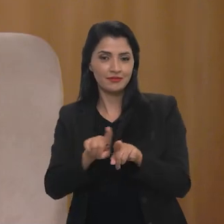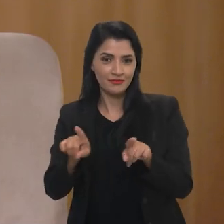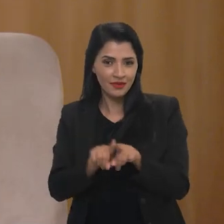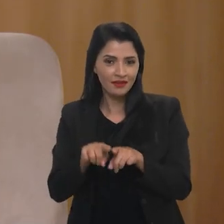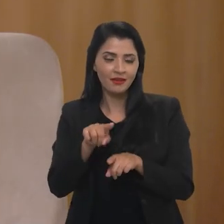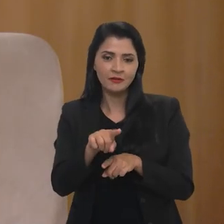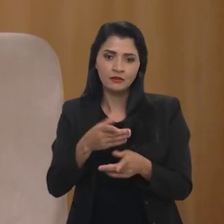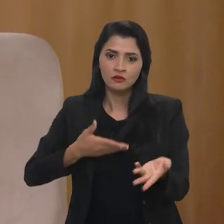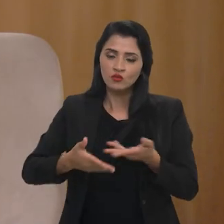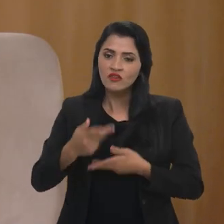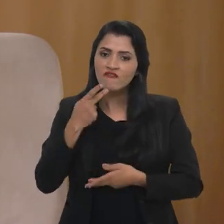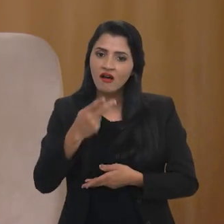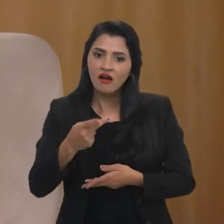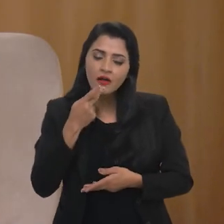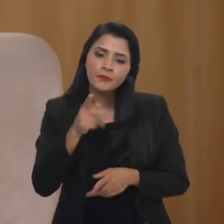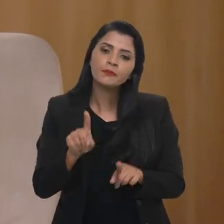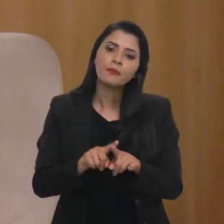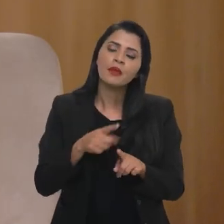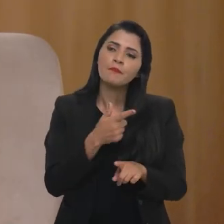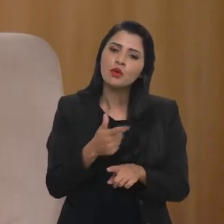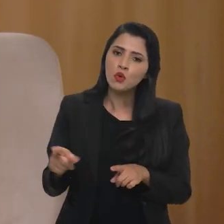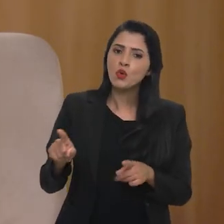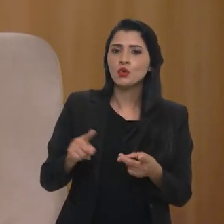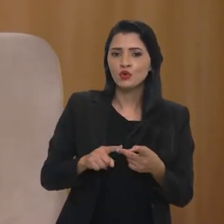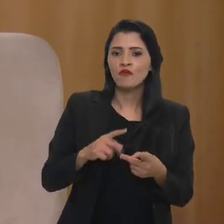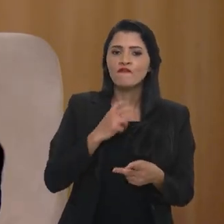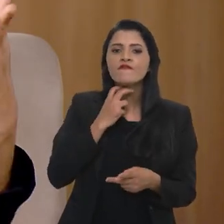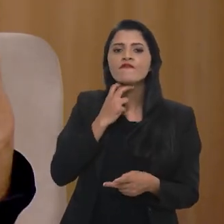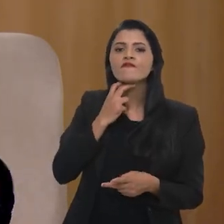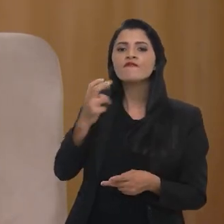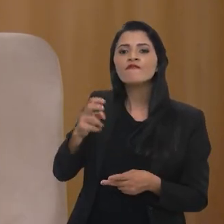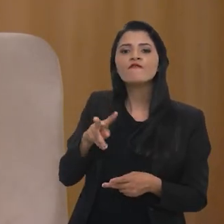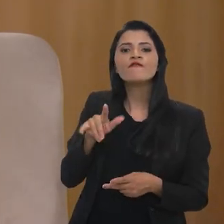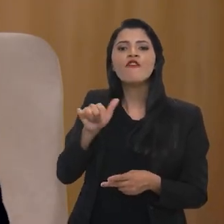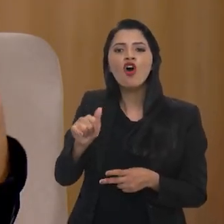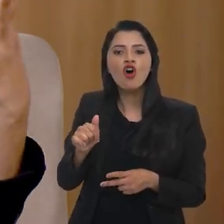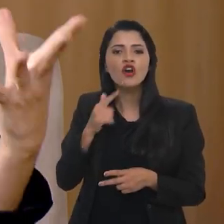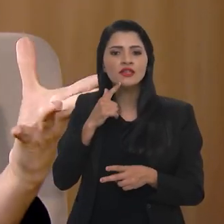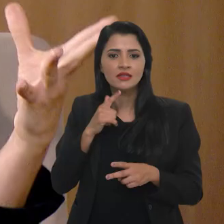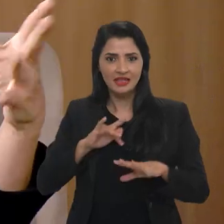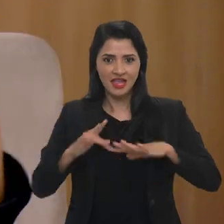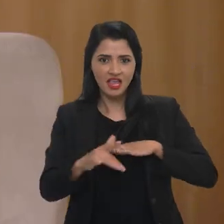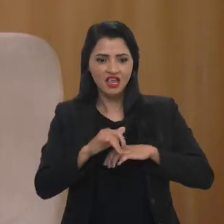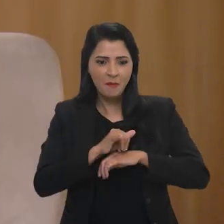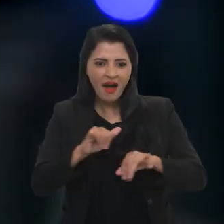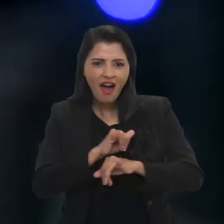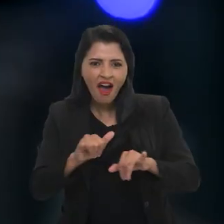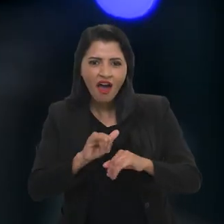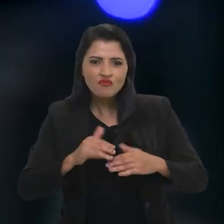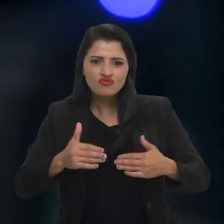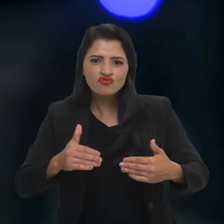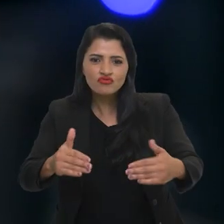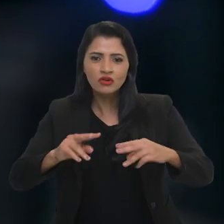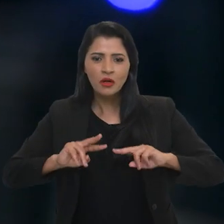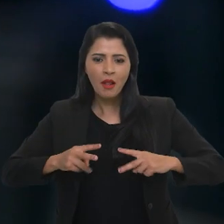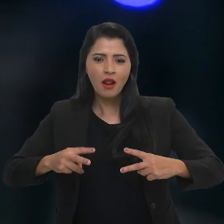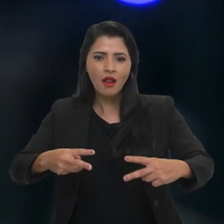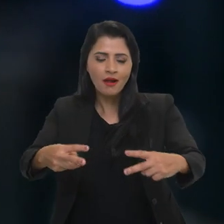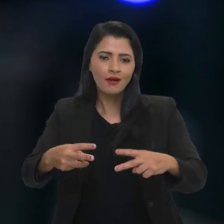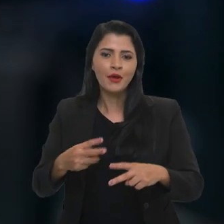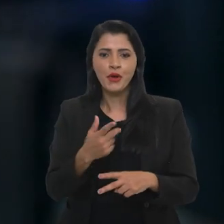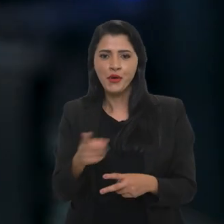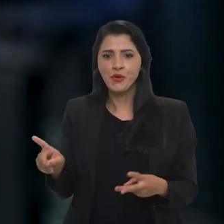essa atuação frente ao que se fala. Outra coisa também, que é uma coisa é a voz, né, e outra coisa é a voz amplificada nas redes sociais, as consequências dela.